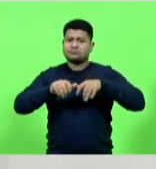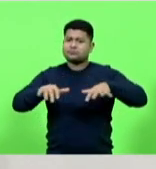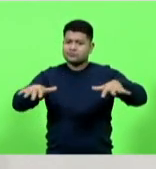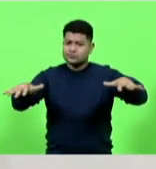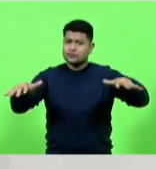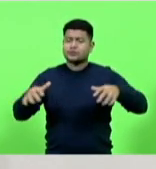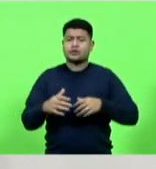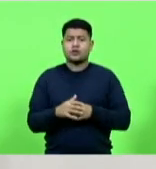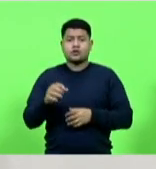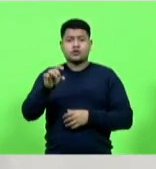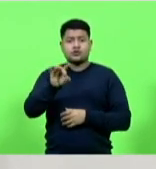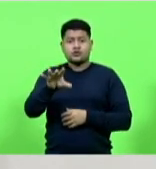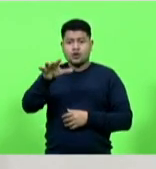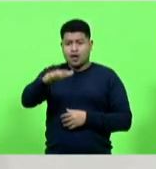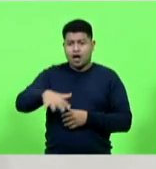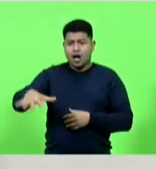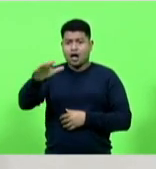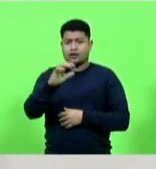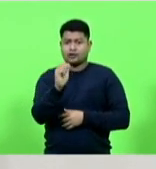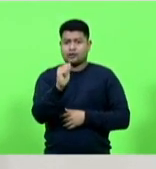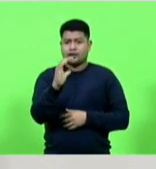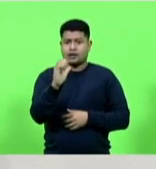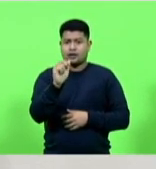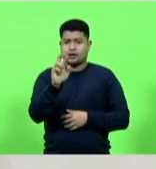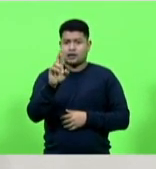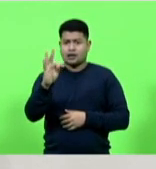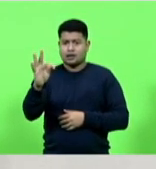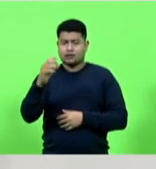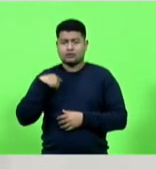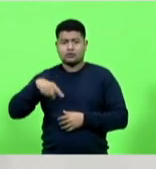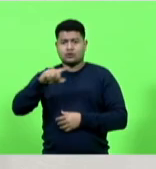âmbito da CAERTE adaptamos todas as campanhas